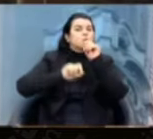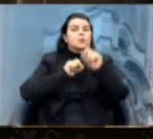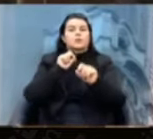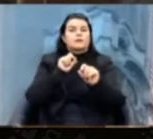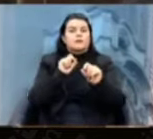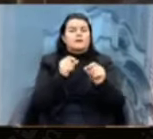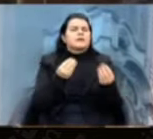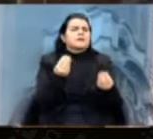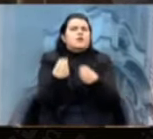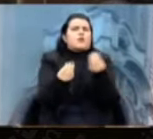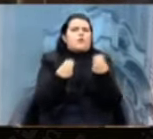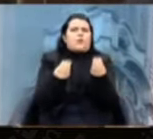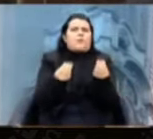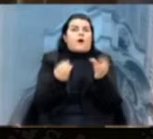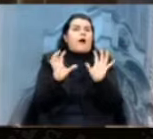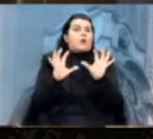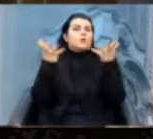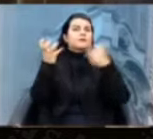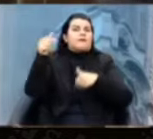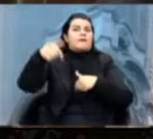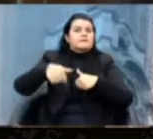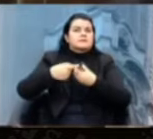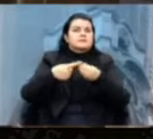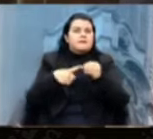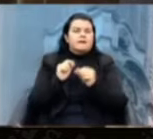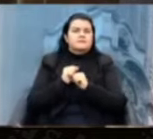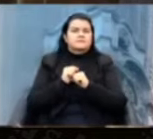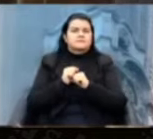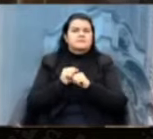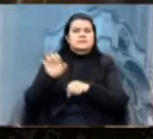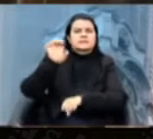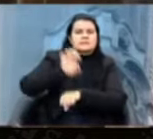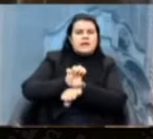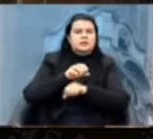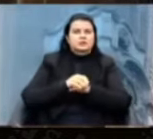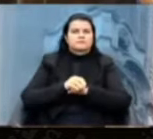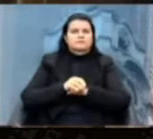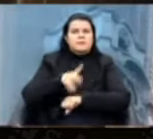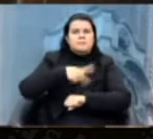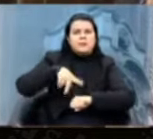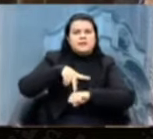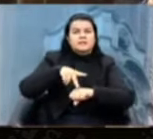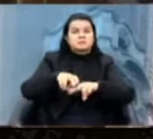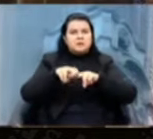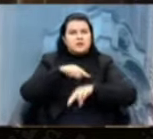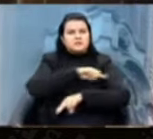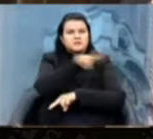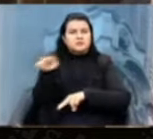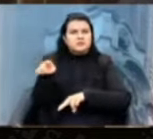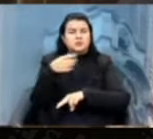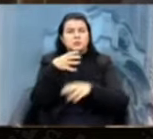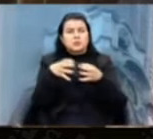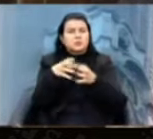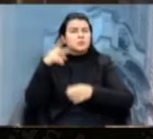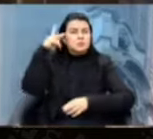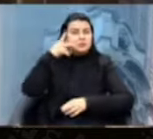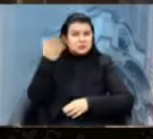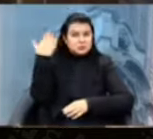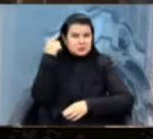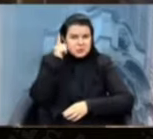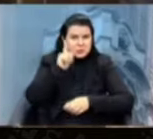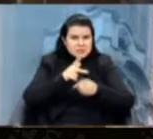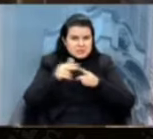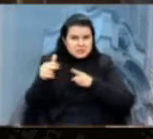na nossa cidade, no nosso Estado e no nosso país, a partir dos políticos eleitos, na última eleição e em